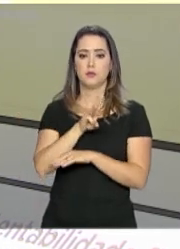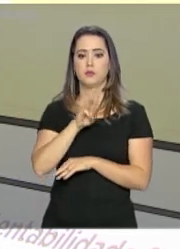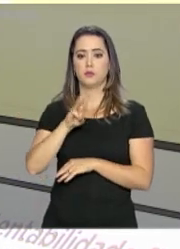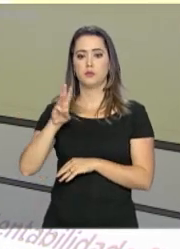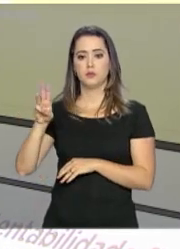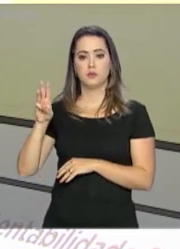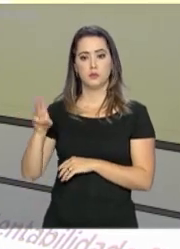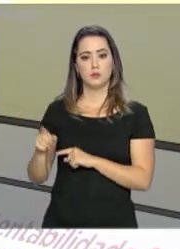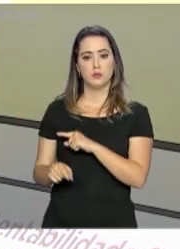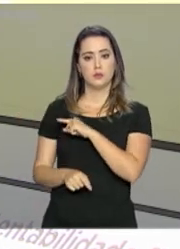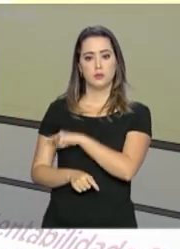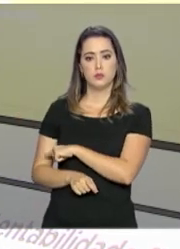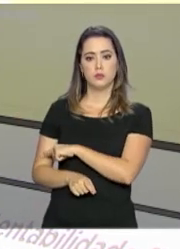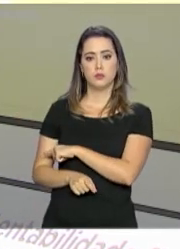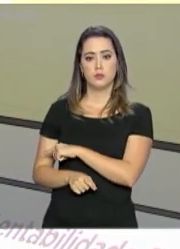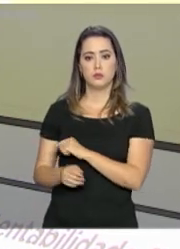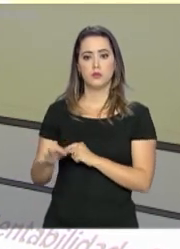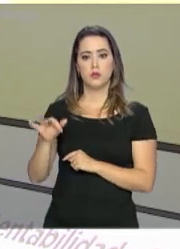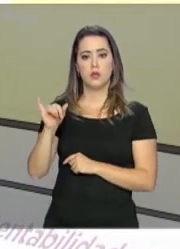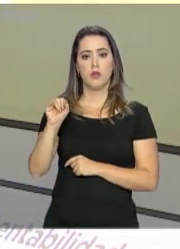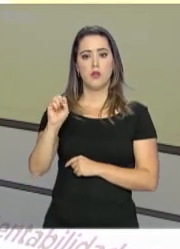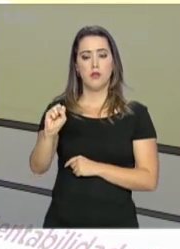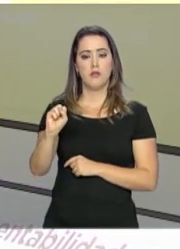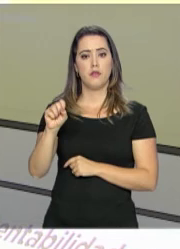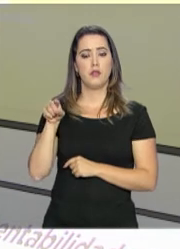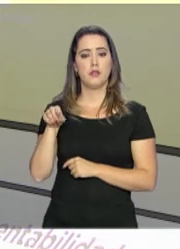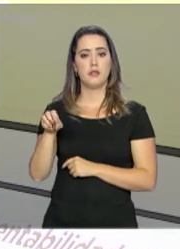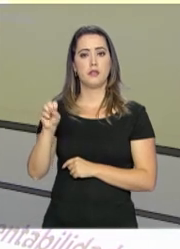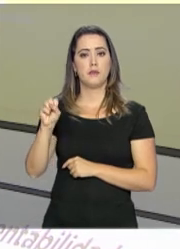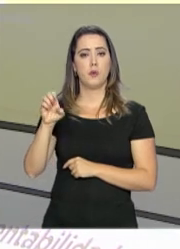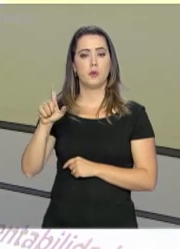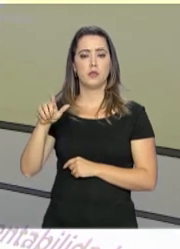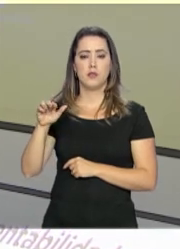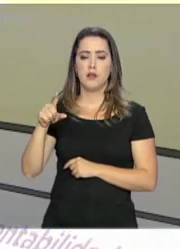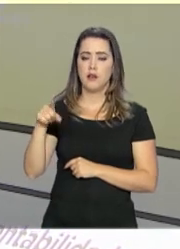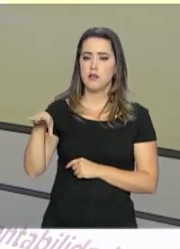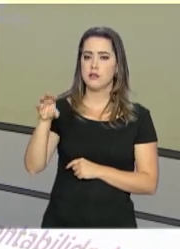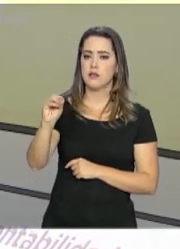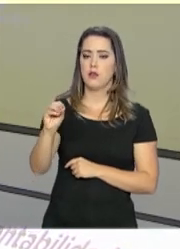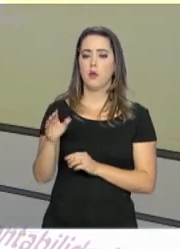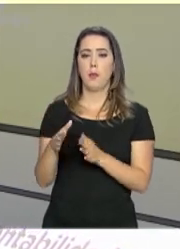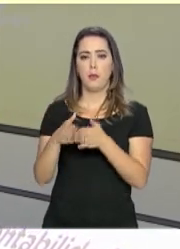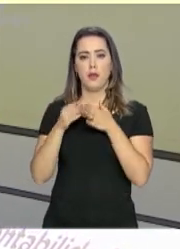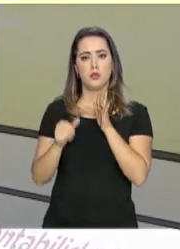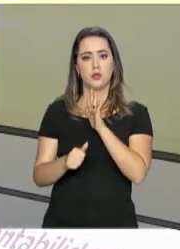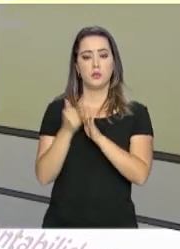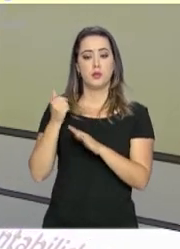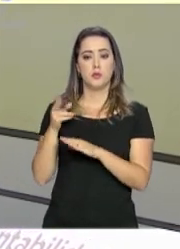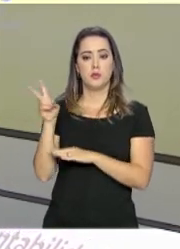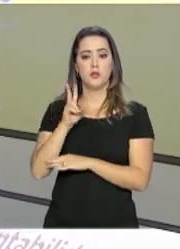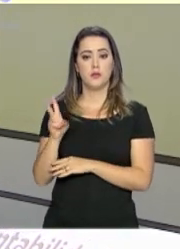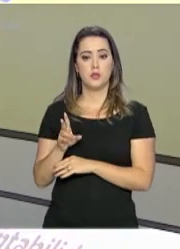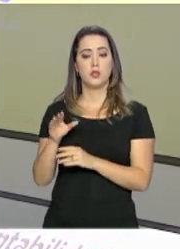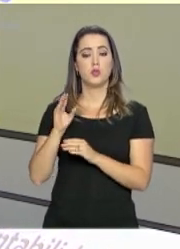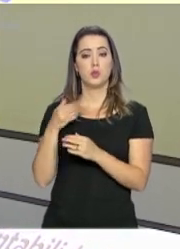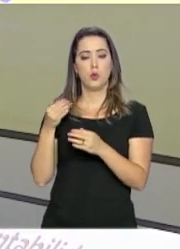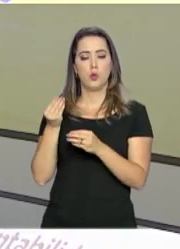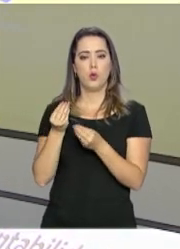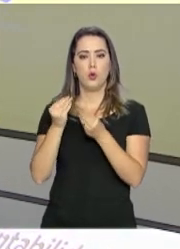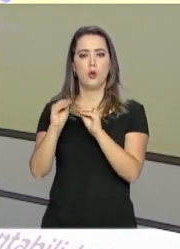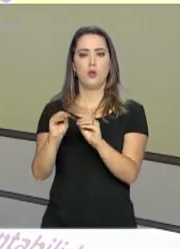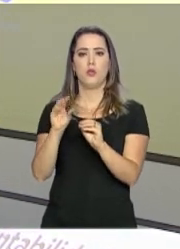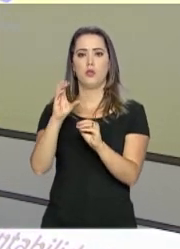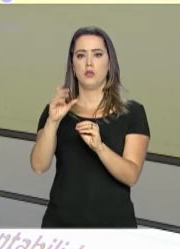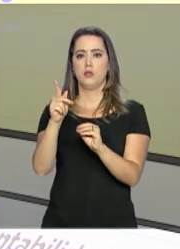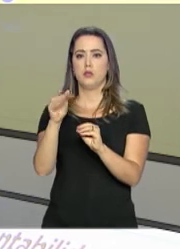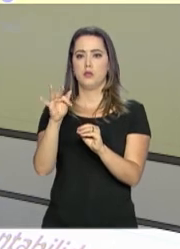fiéisseleção.mec.gov.br. Ele solicita o primeiro acesso e coloca o seu CPF, data